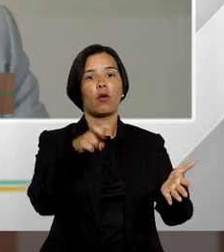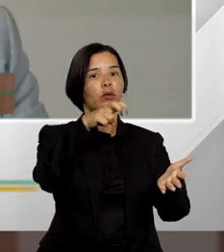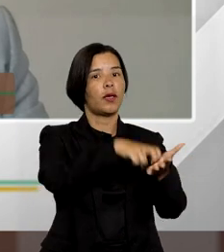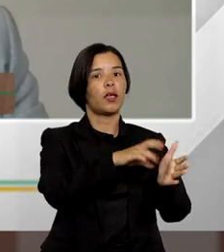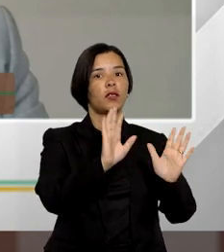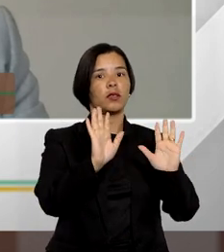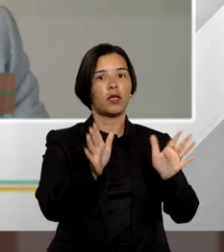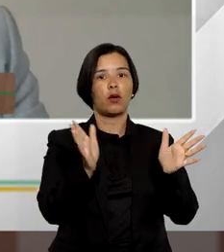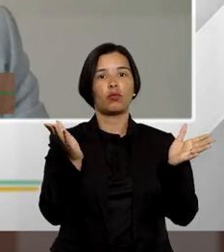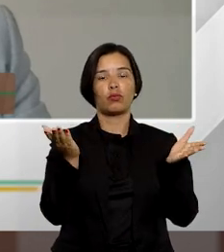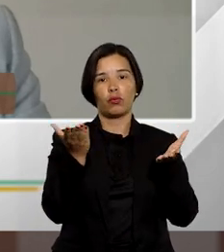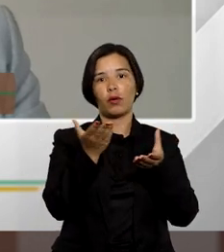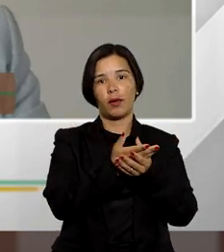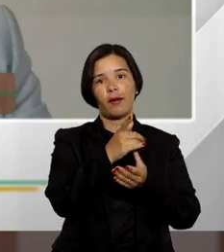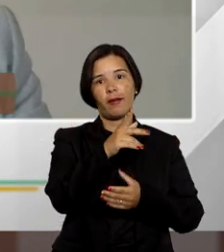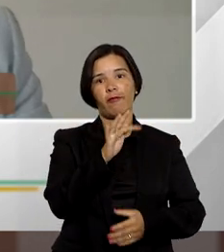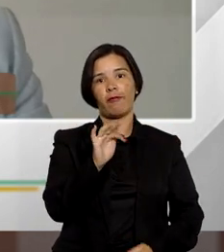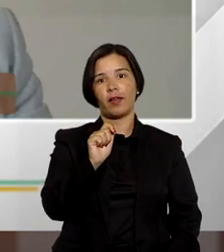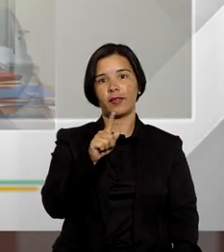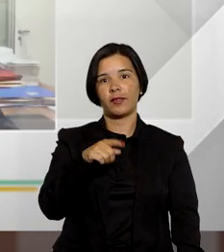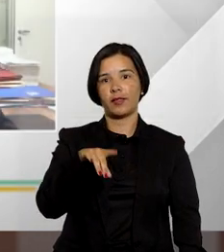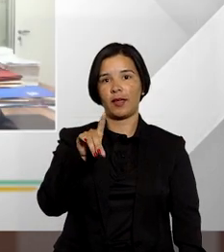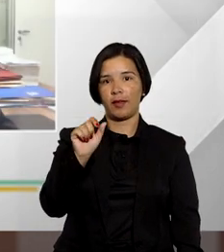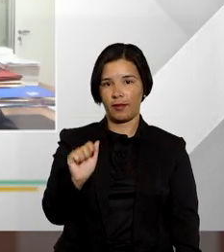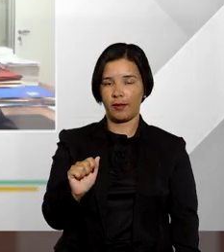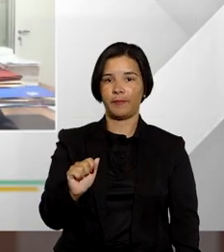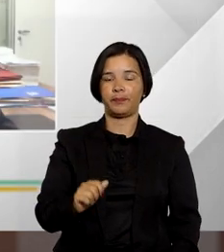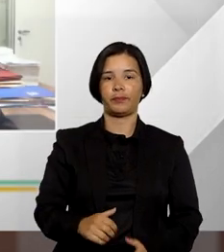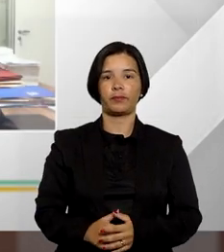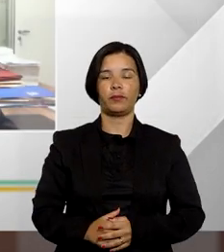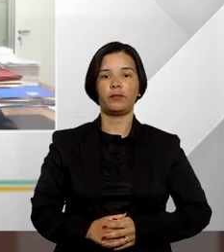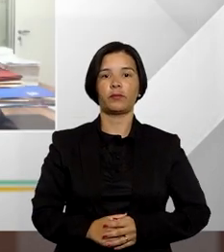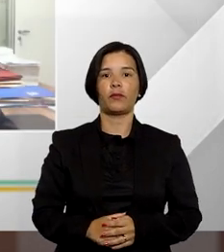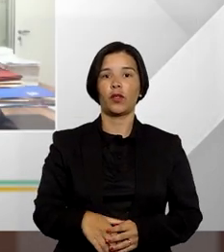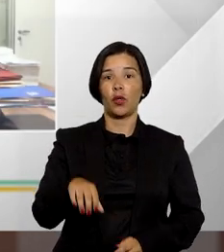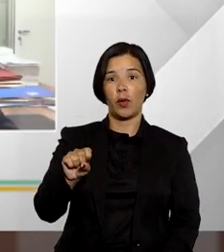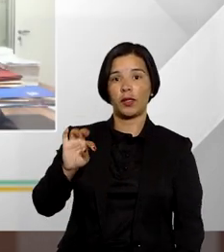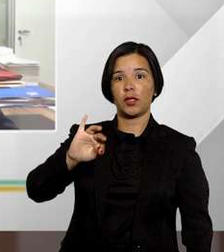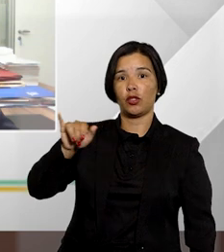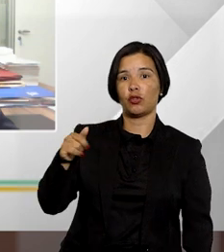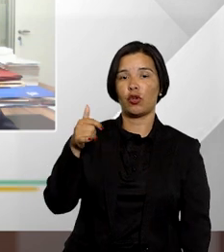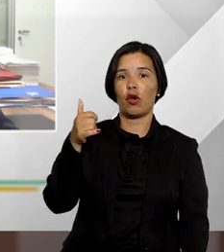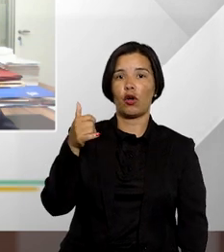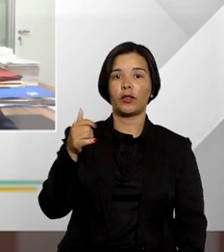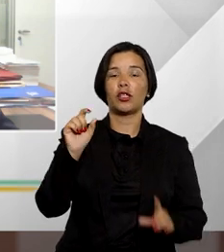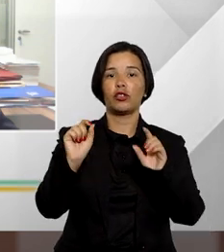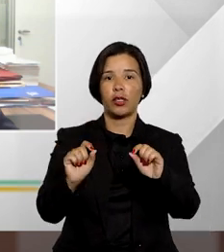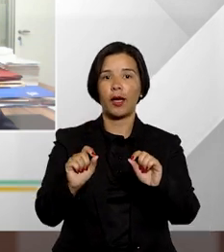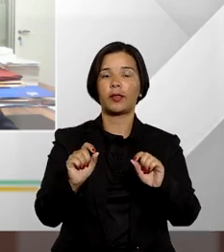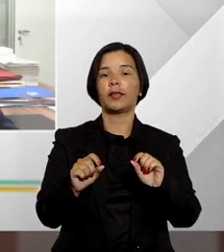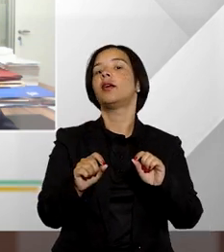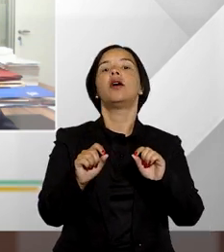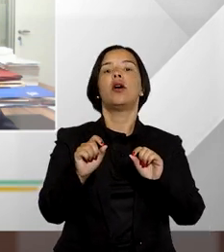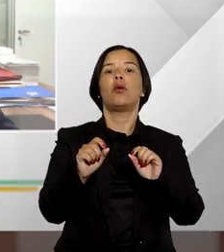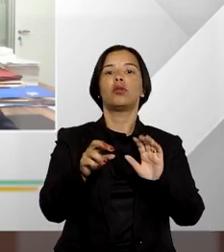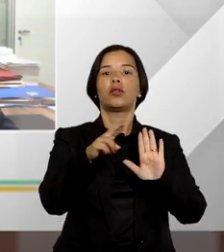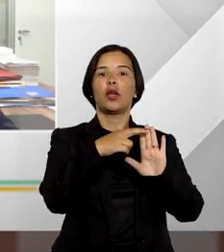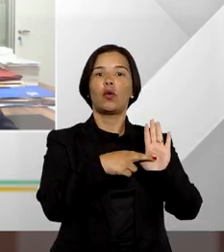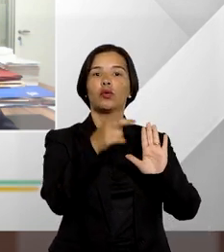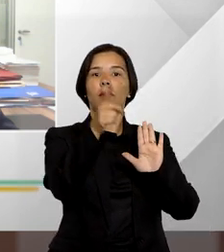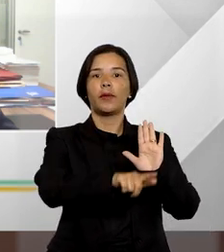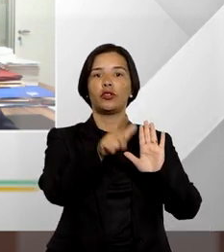faixas que se aplica quando vencida à fazenda pública O STJ já definiu no tema 1076 dos recursos